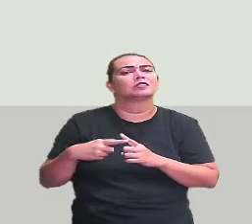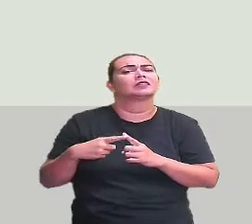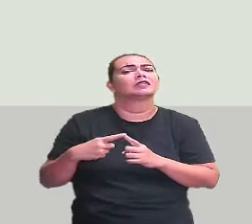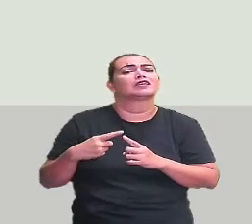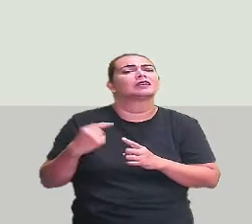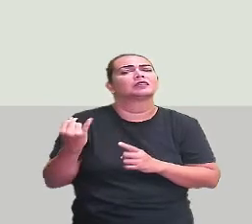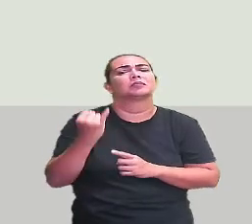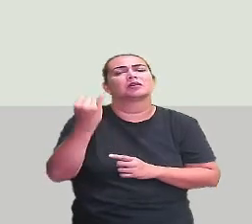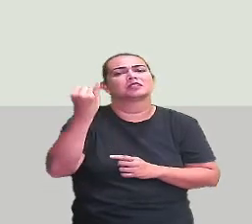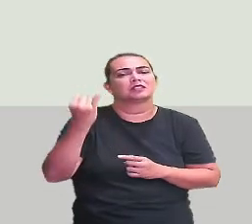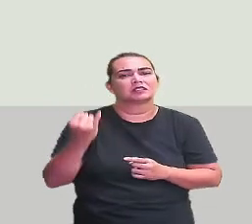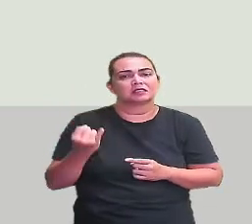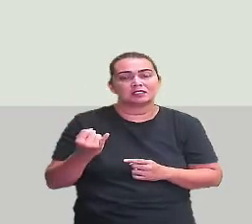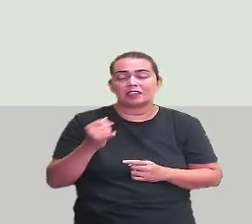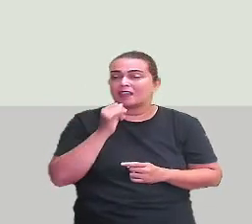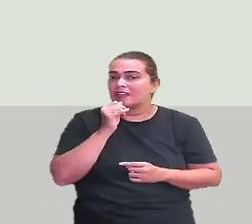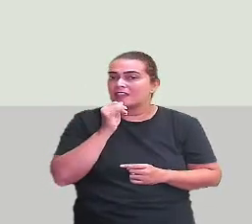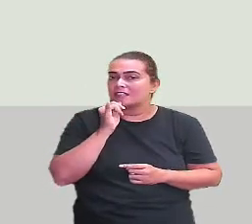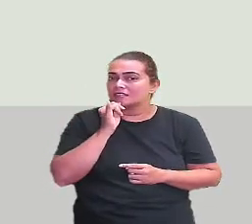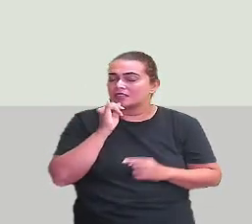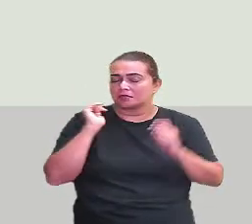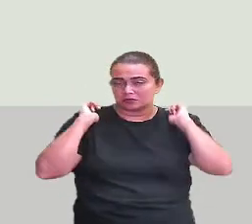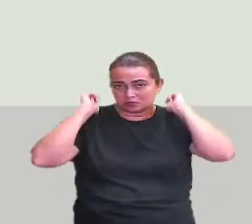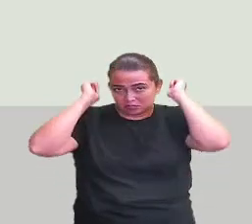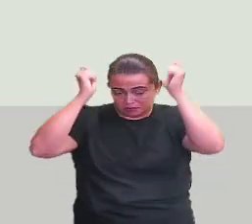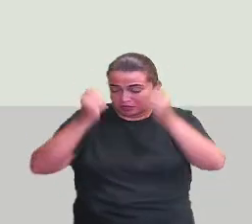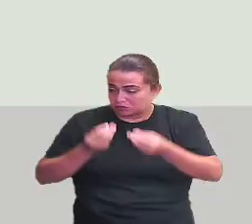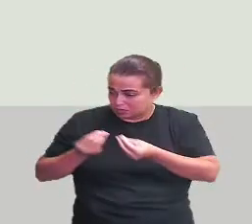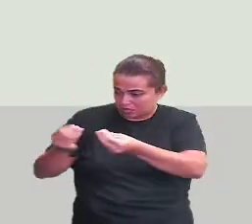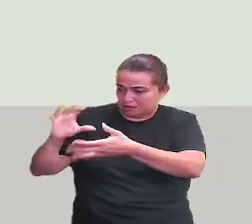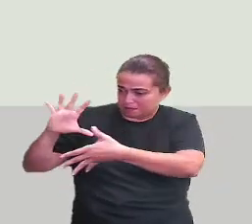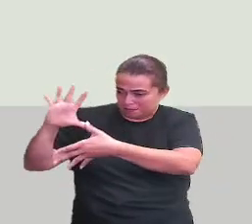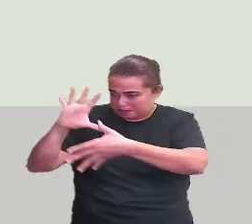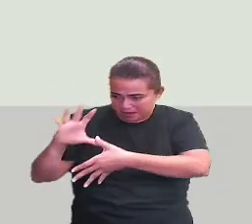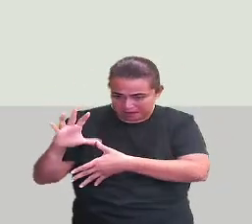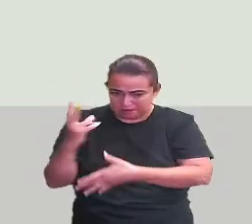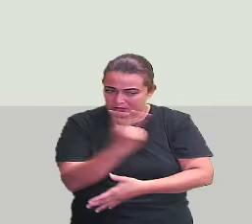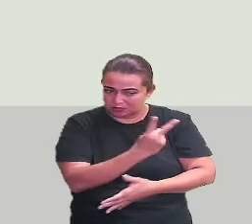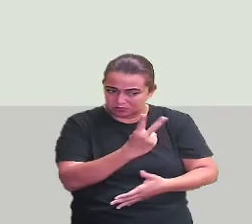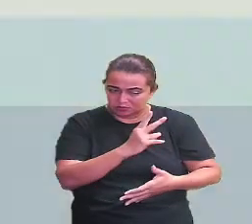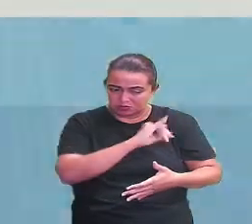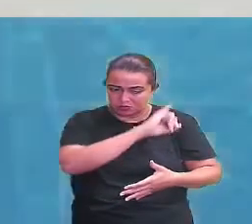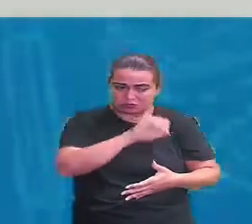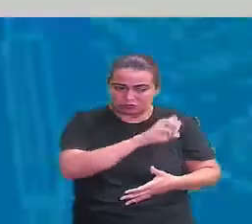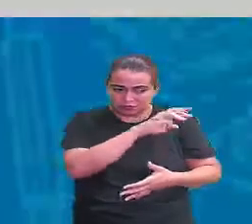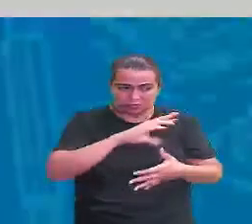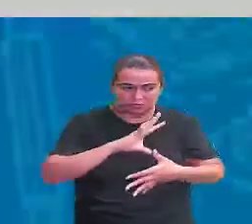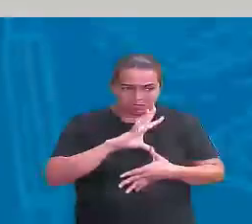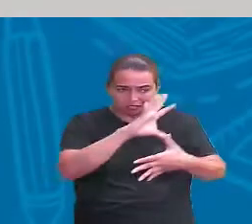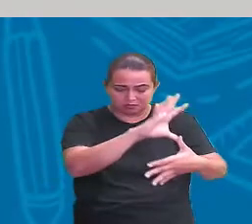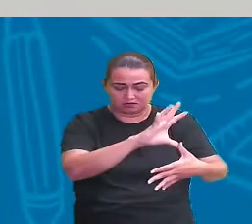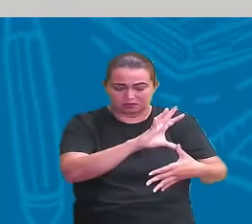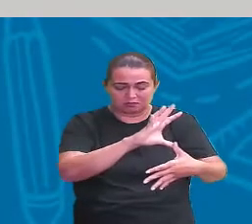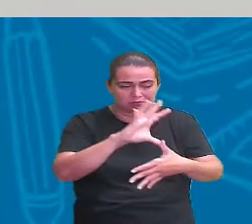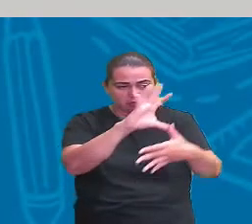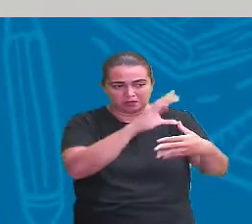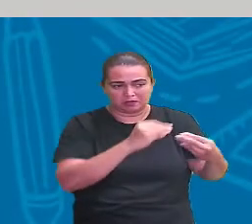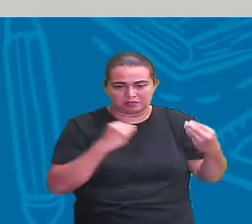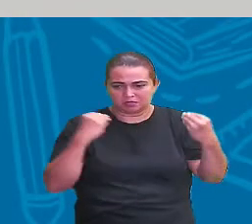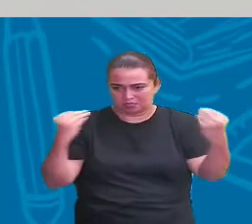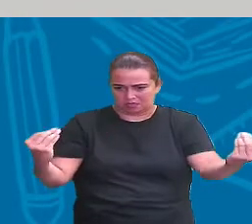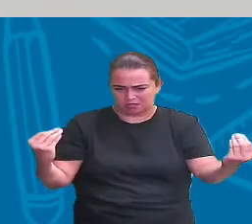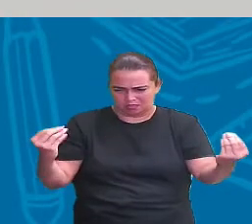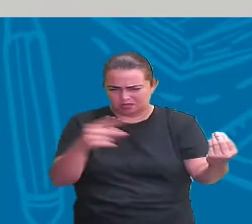um mapa... Eita, Chapeuzinho, toma aqui um mapa. João e Maria, toma aqui um mapa pra vocês chegarem onde vocês querem chegar. Será que ajudaria?